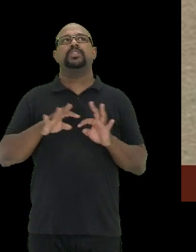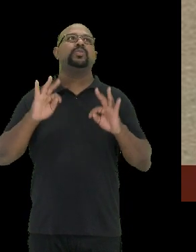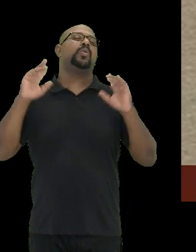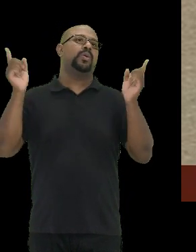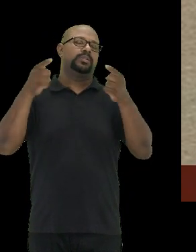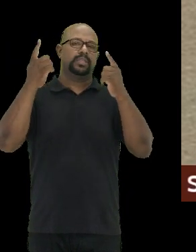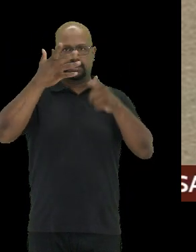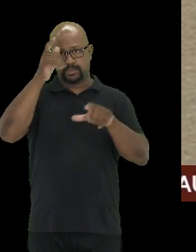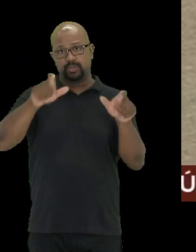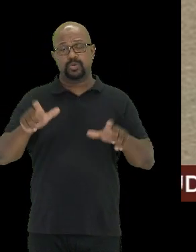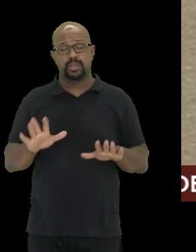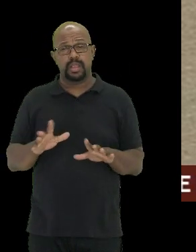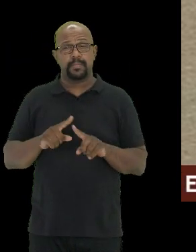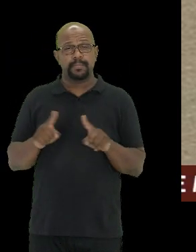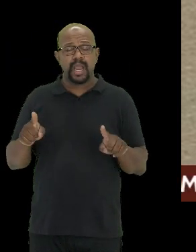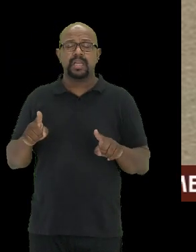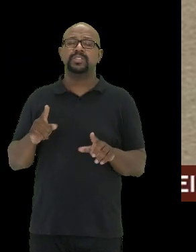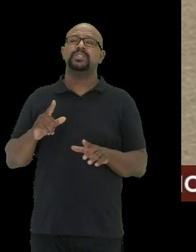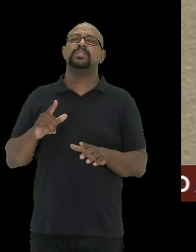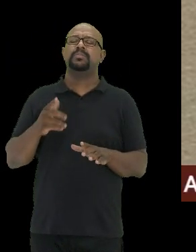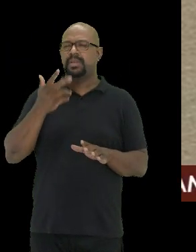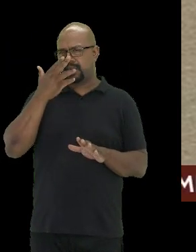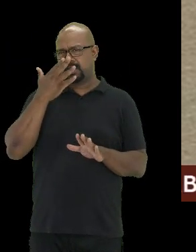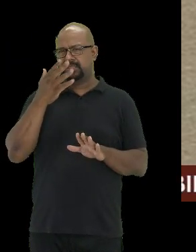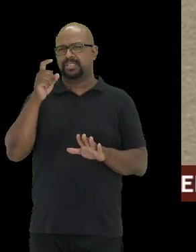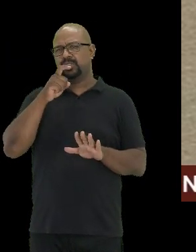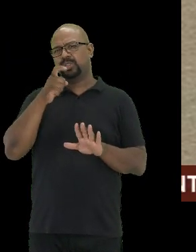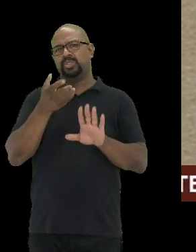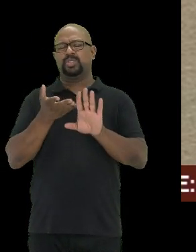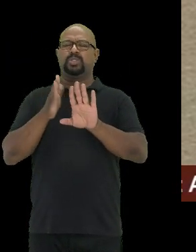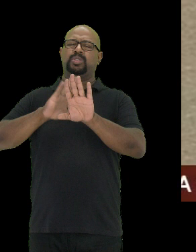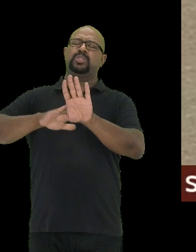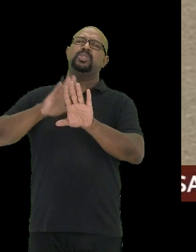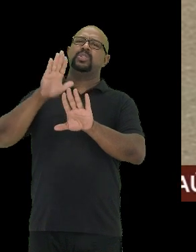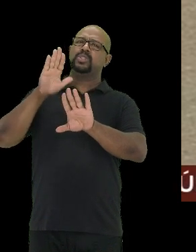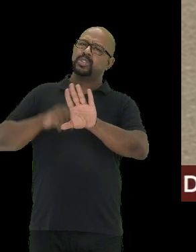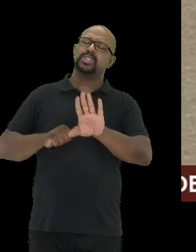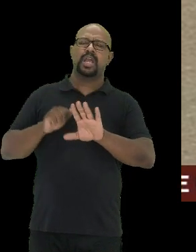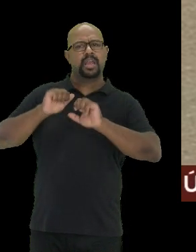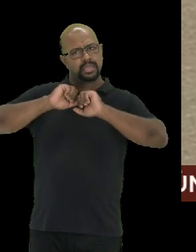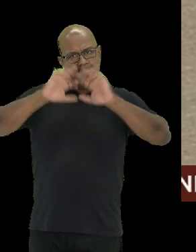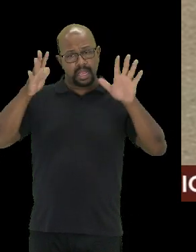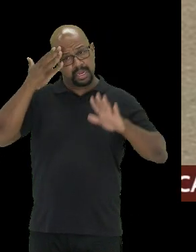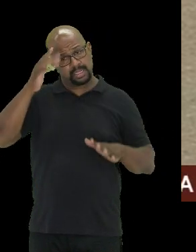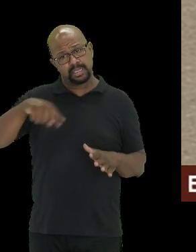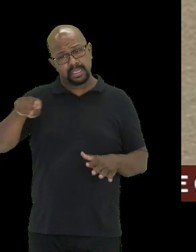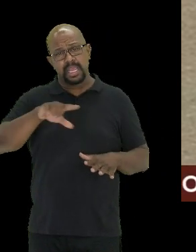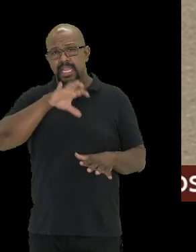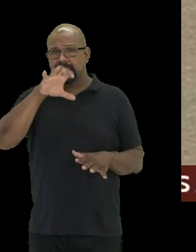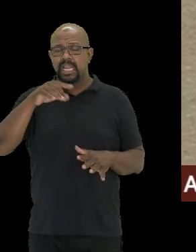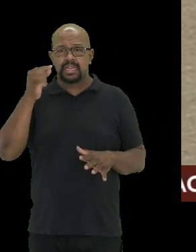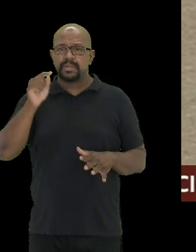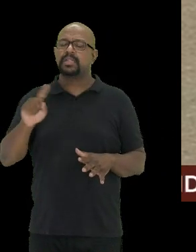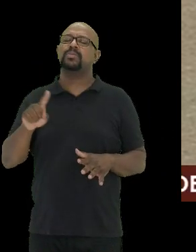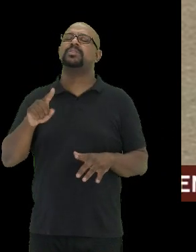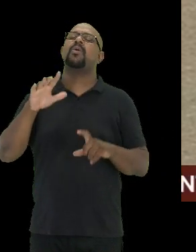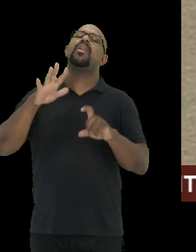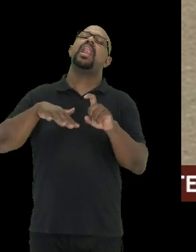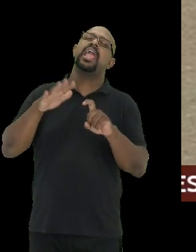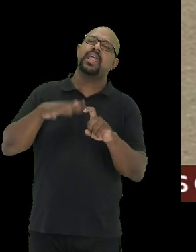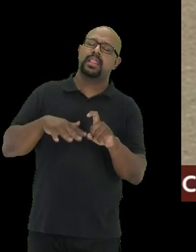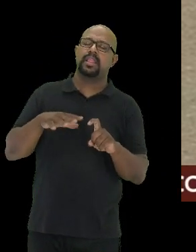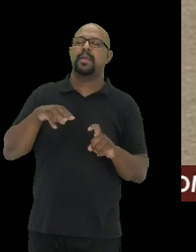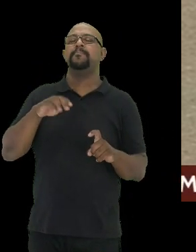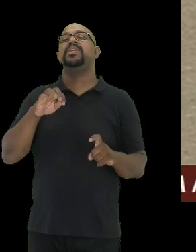pessoas. Mas desmistificar ajuda pelo menos a entender, a entender que esses animais não são lendas, não são mitos, não